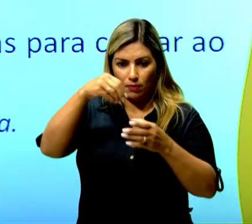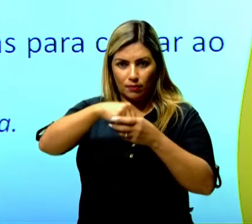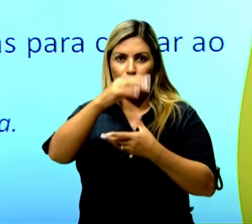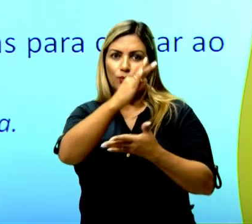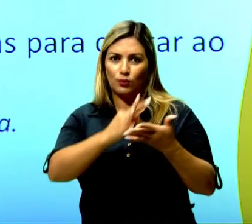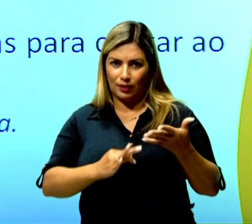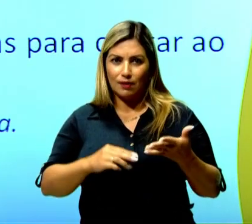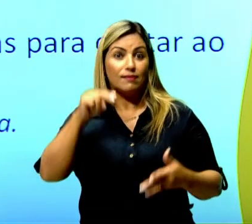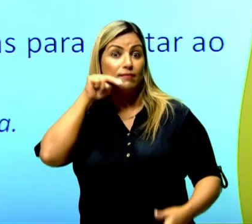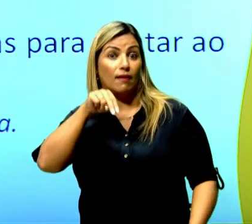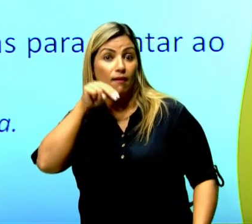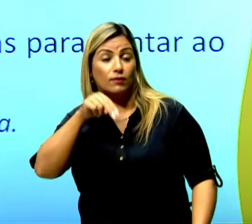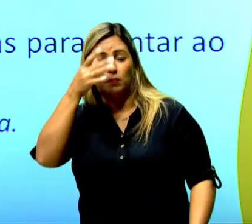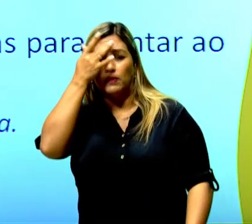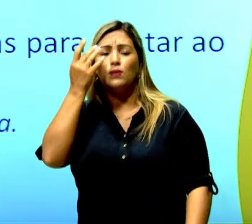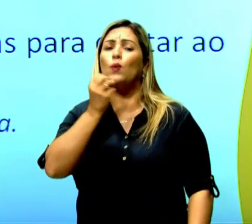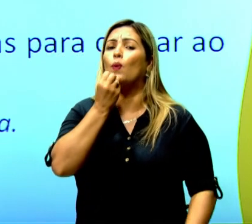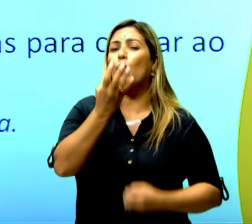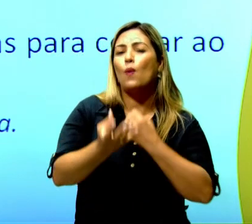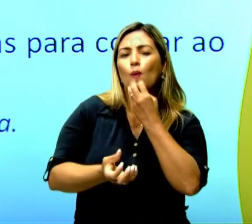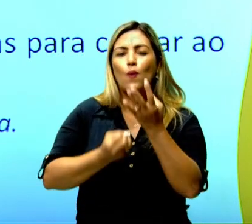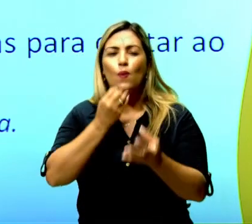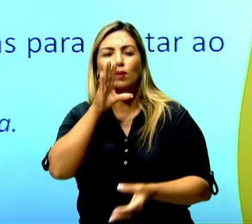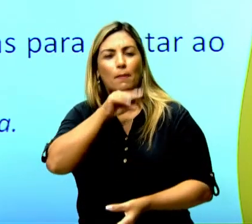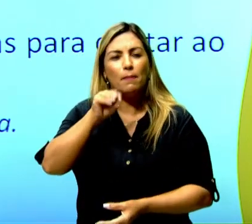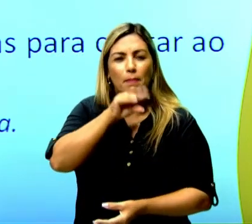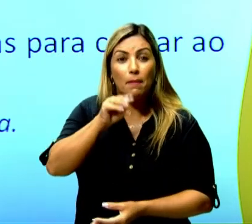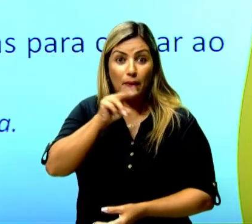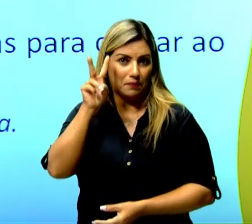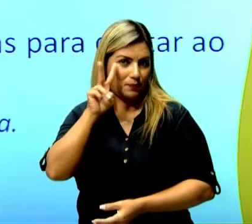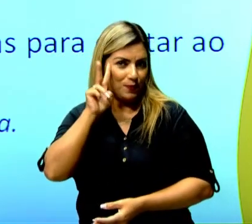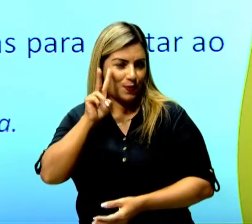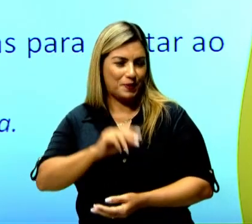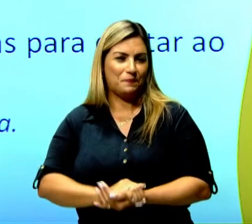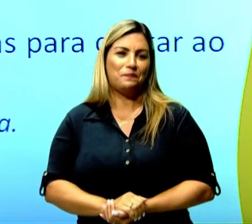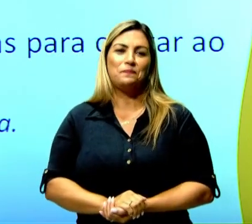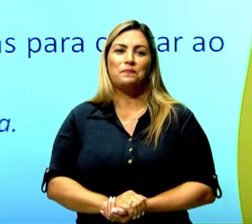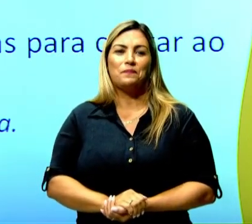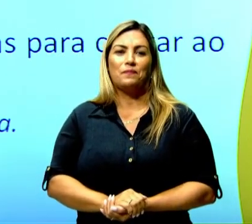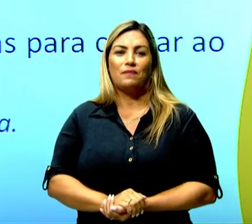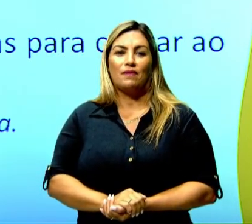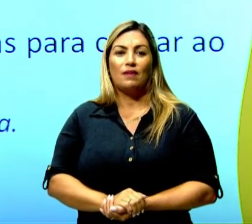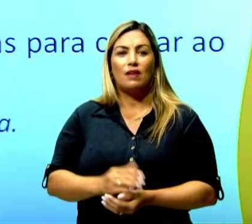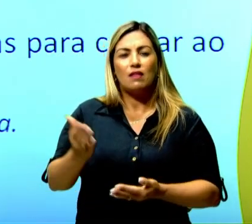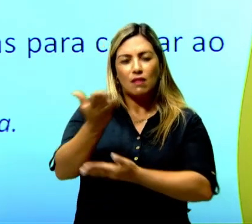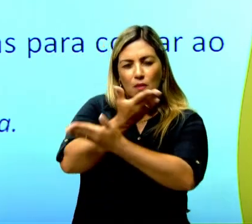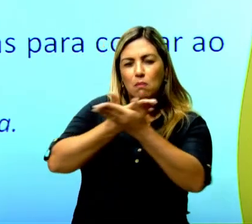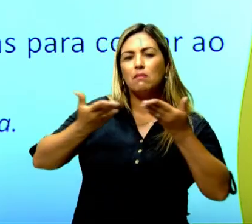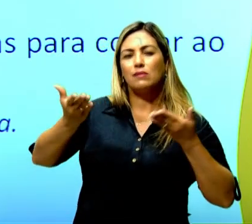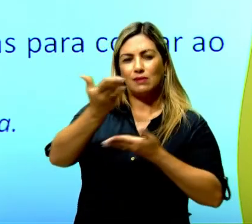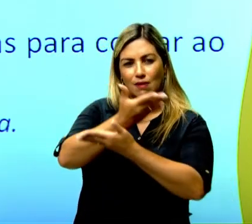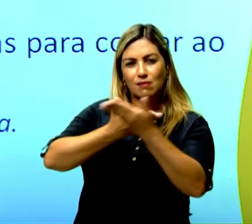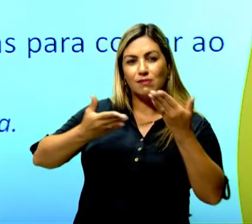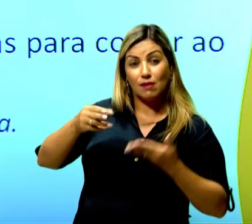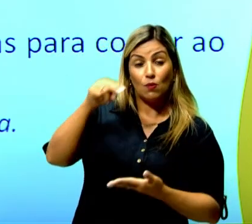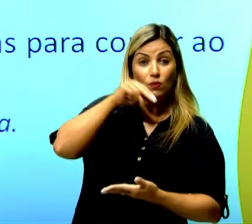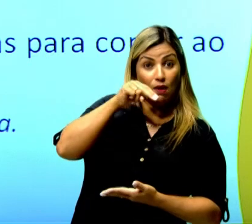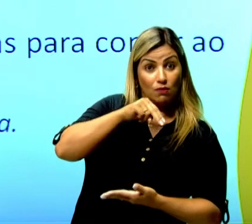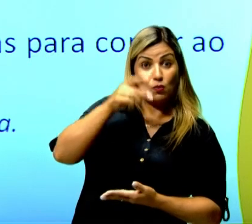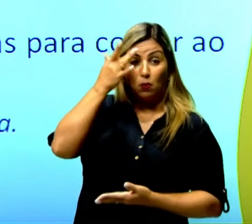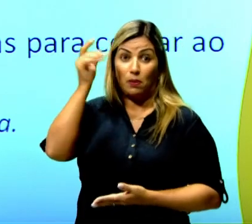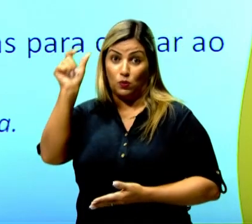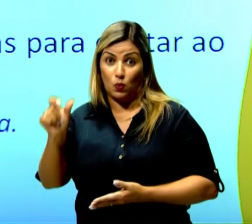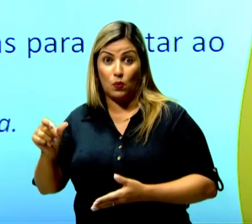voz do narrador, quando ele conta a história para a gente. E é uma interação entre narrador e